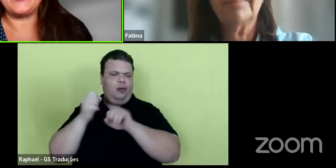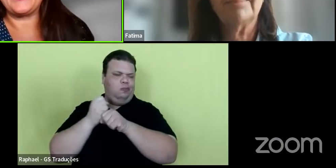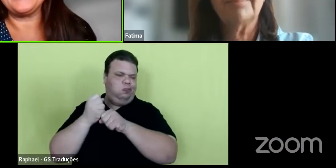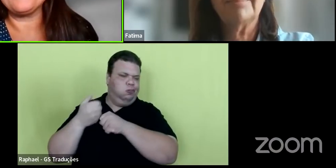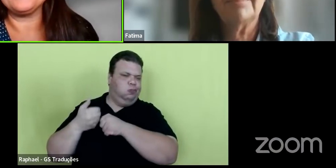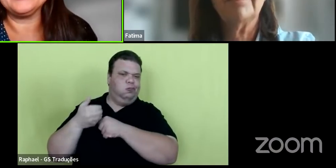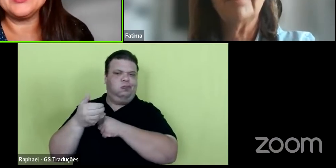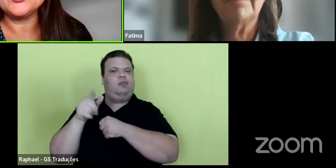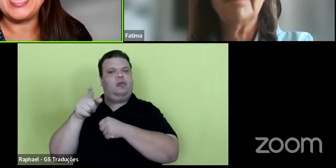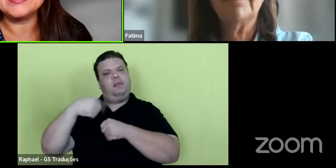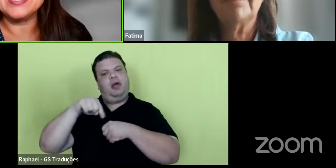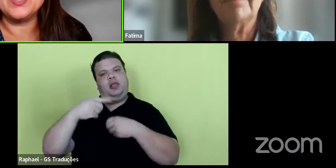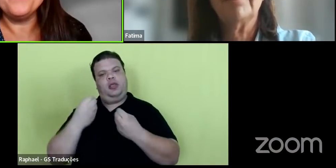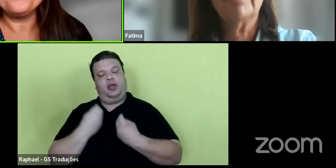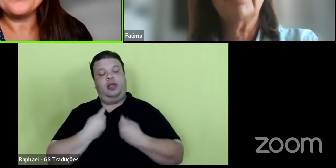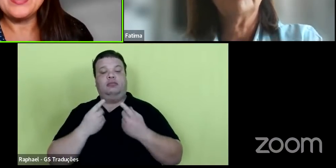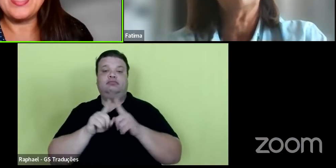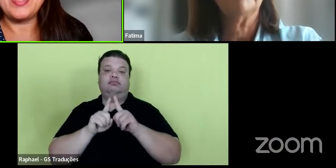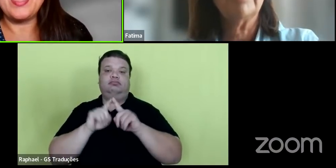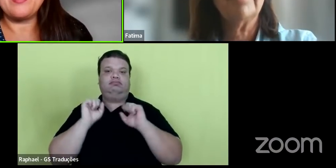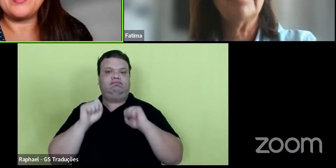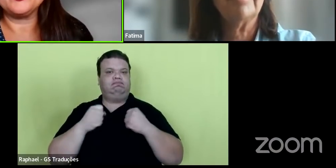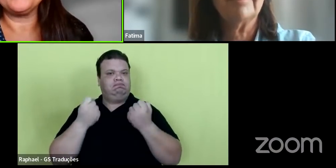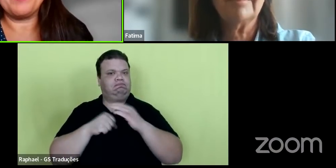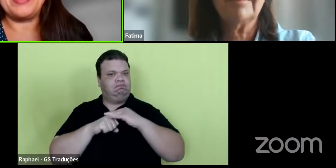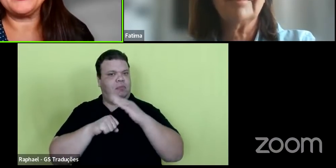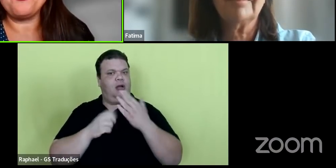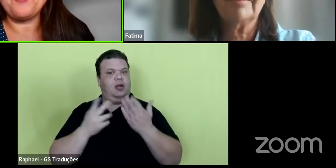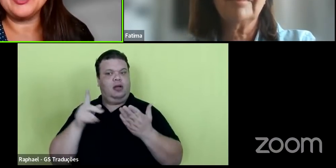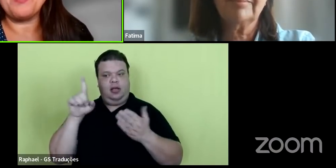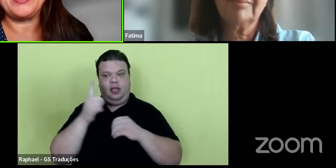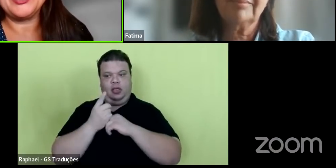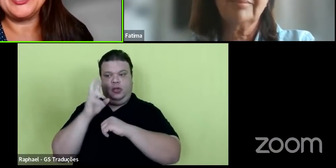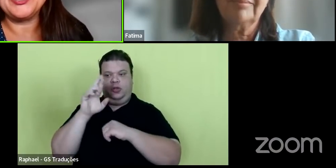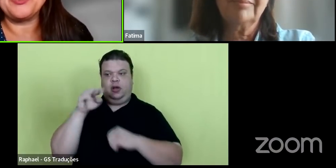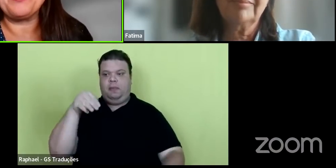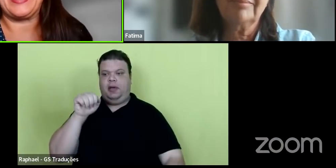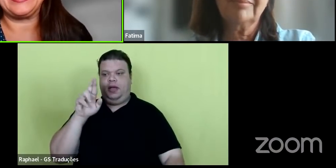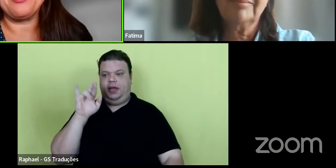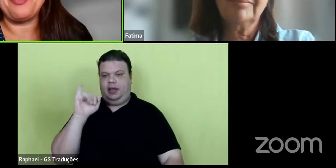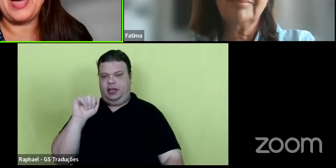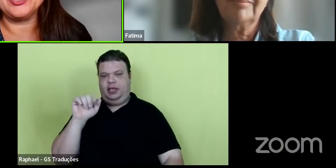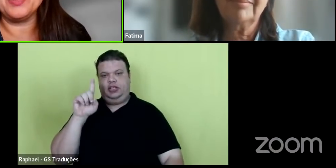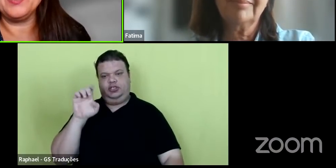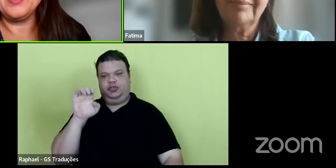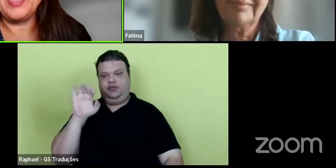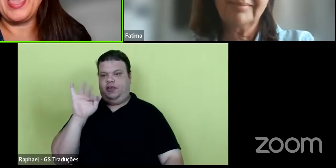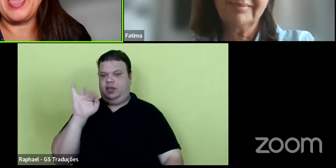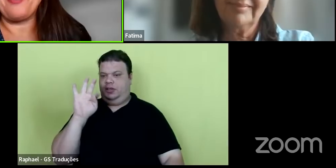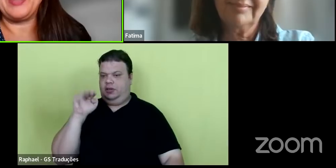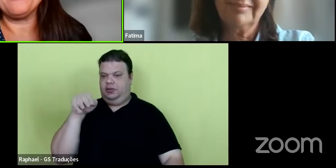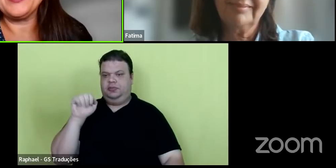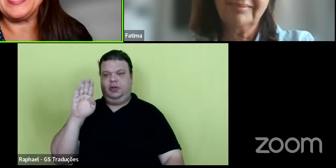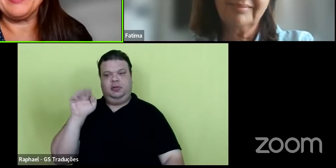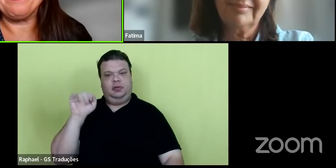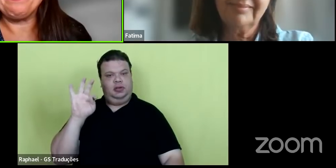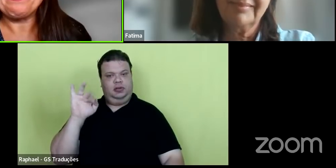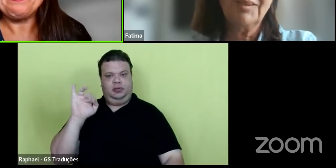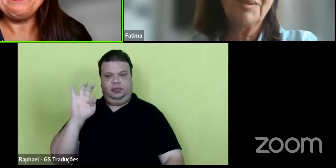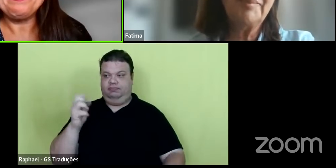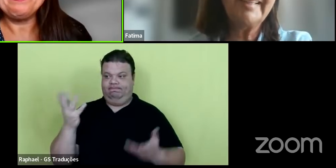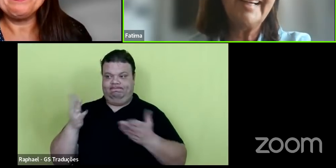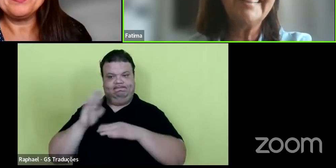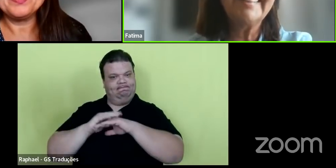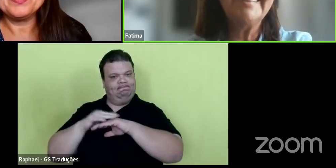e com tanta dedicação, a doutora Maria de Fátima Batista. Obrigada, Fátima. A fala é com você.